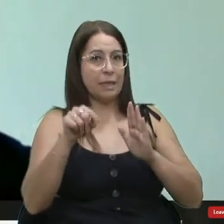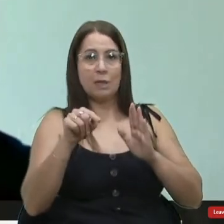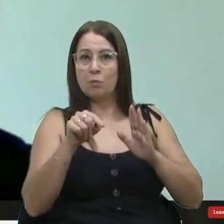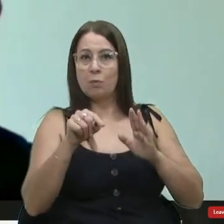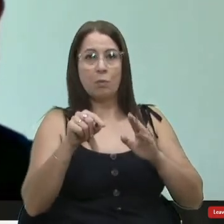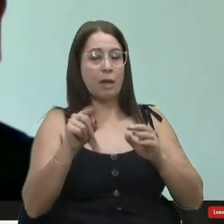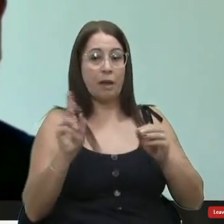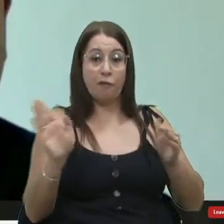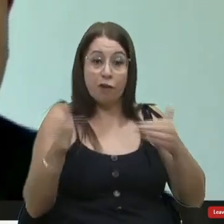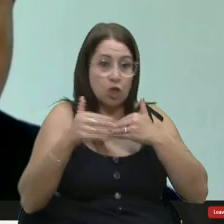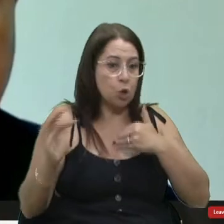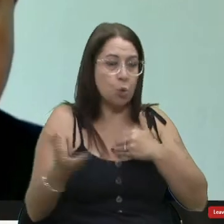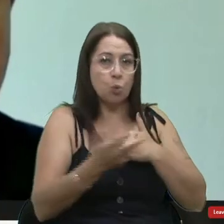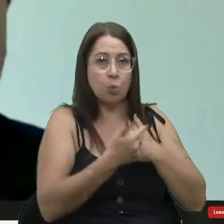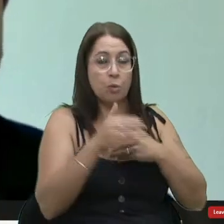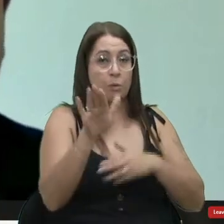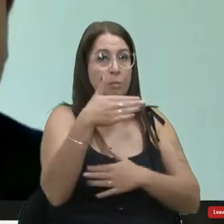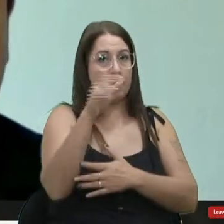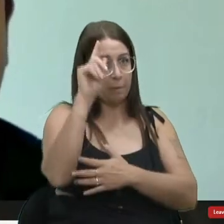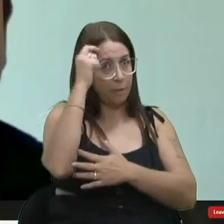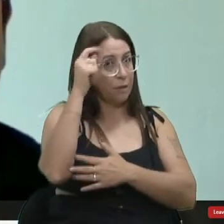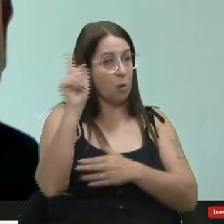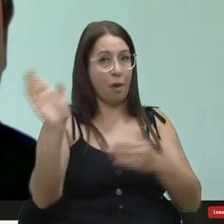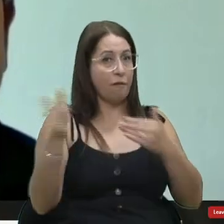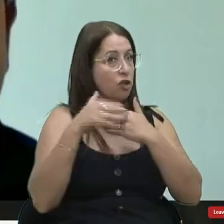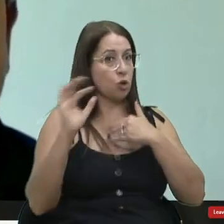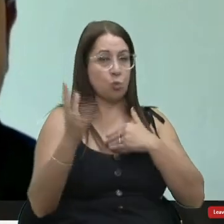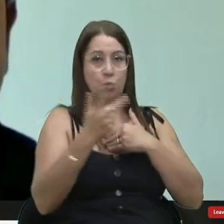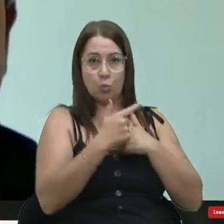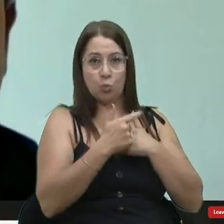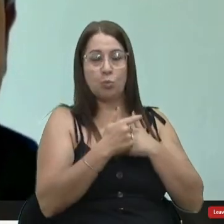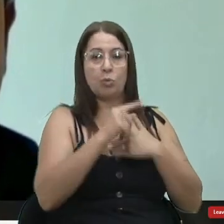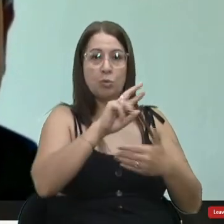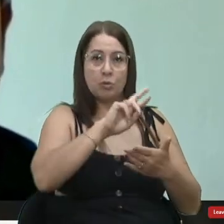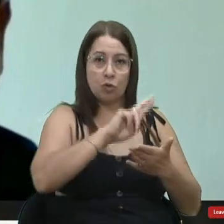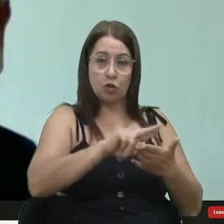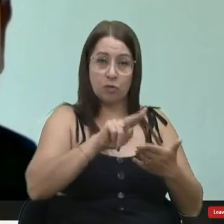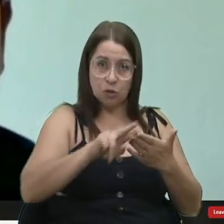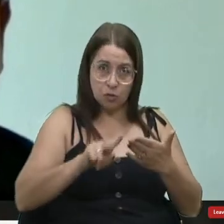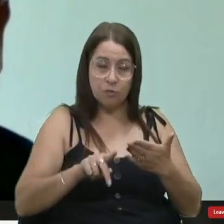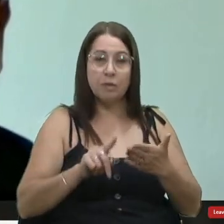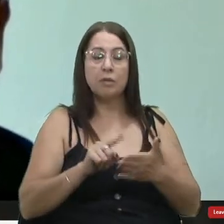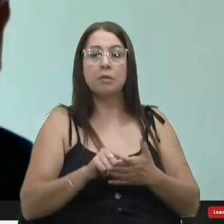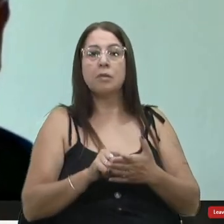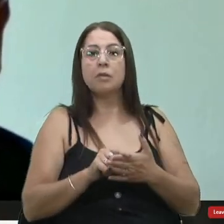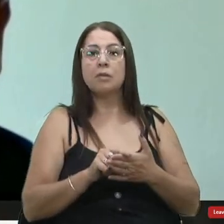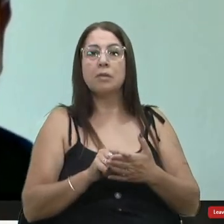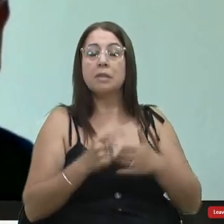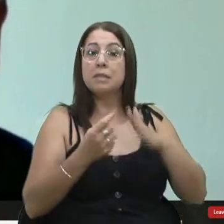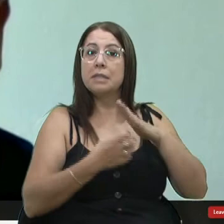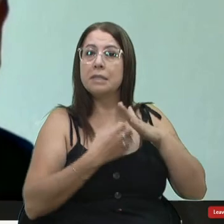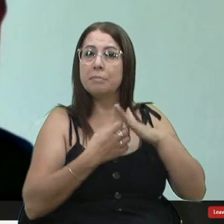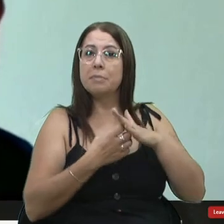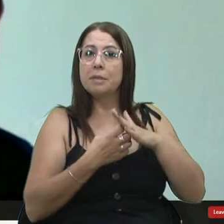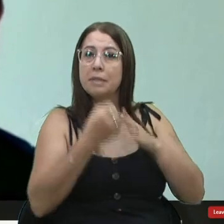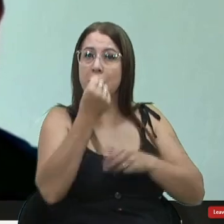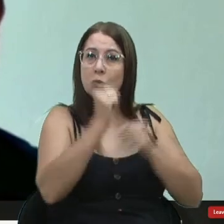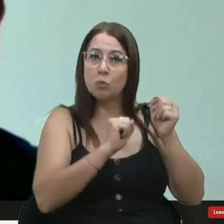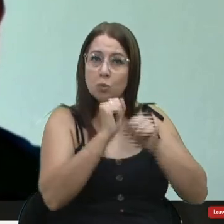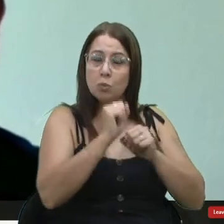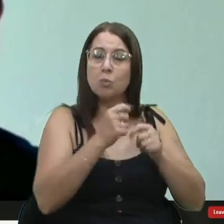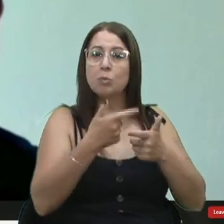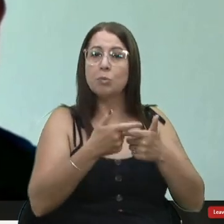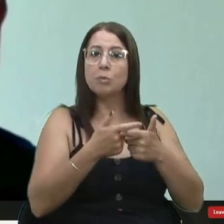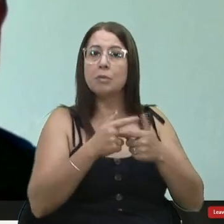lockdown a bandeira preta ela não é lockdown tem vários a empresa a indústria está funcionando